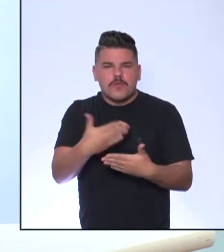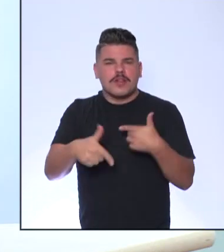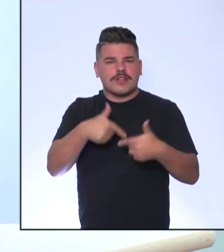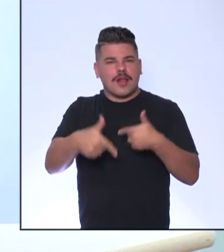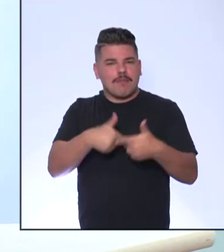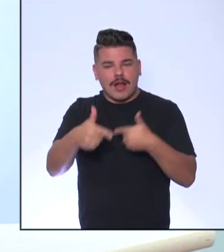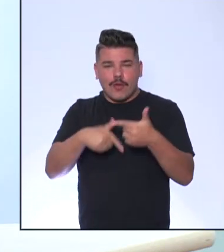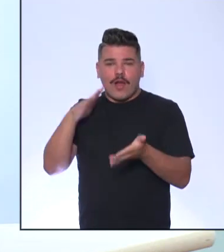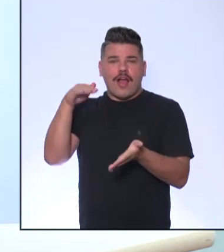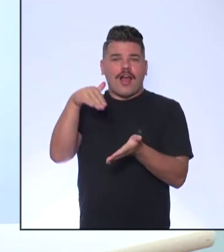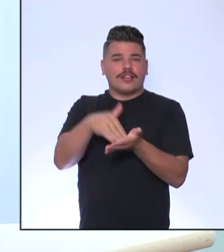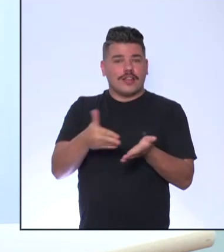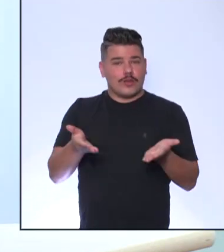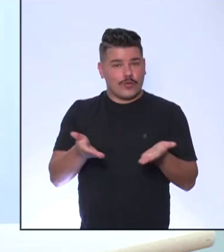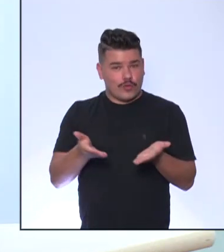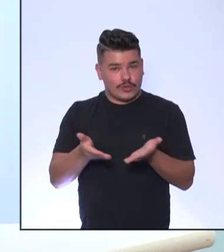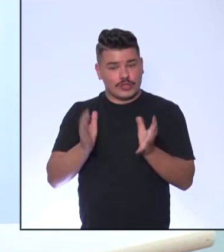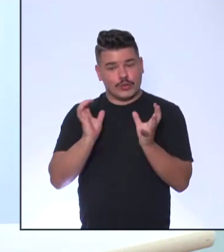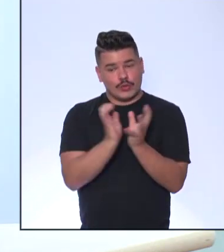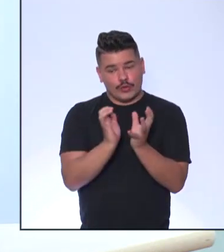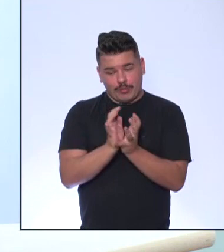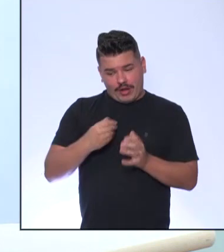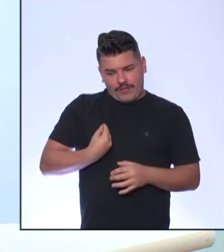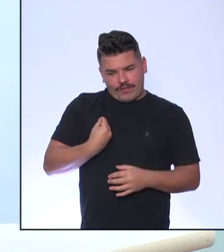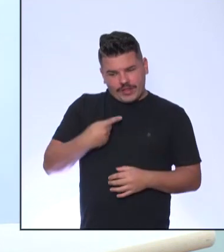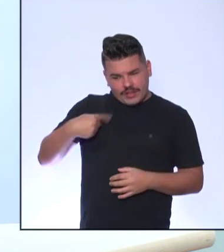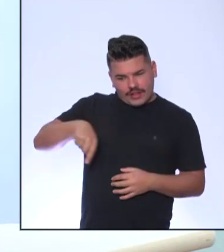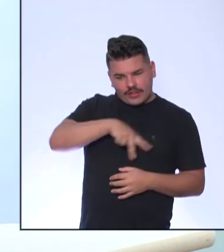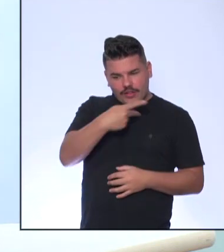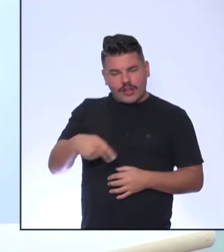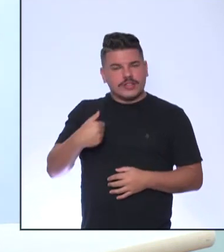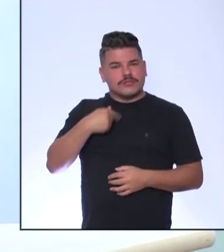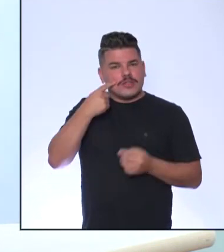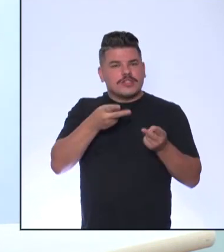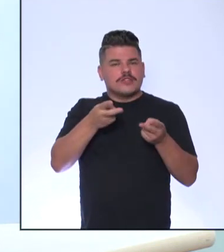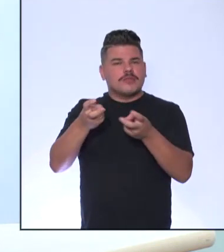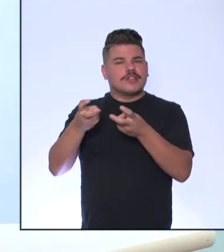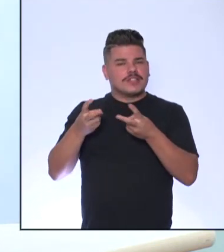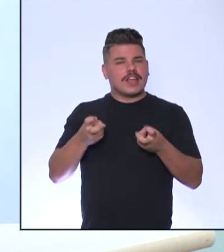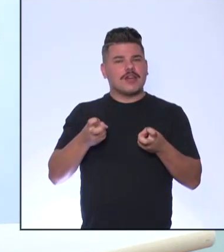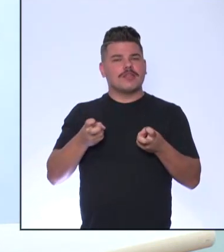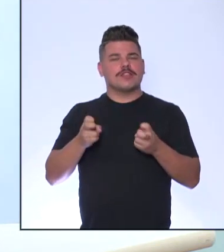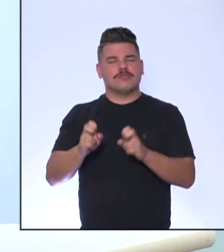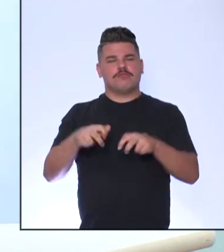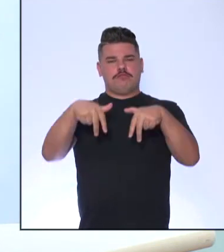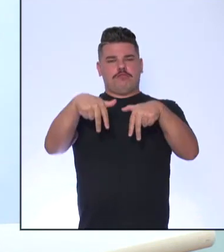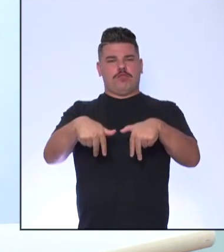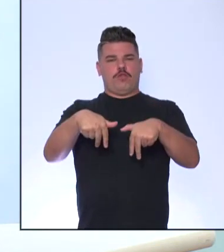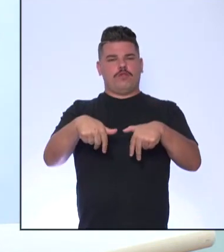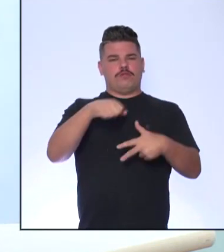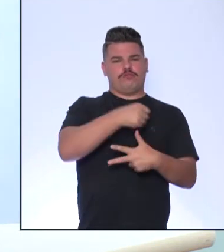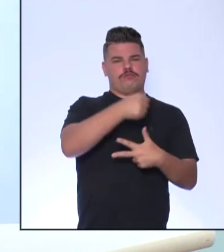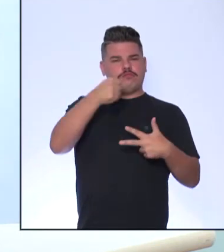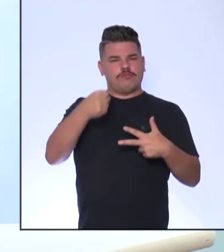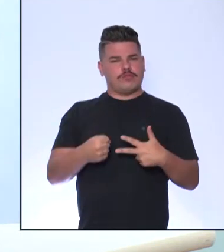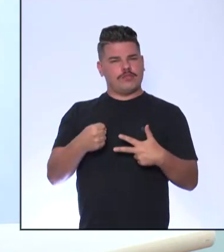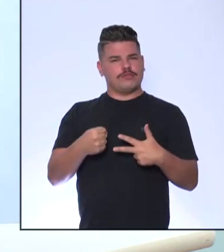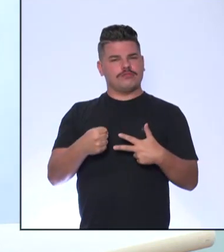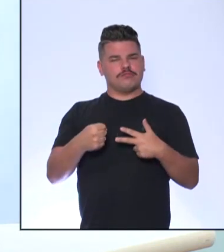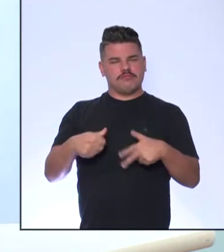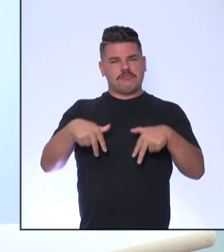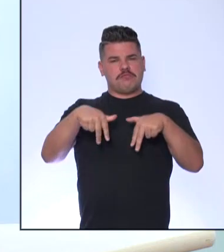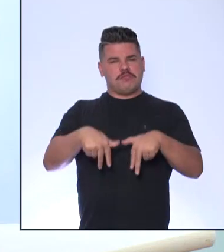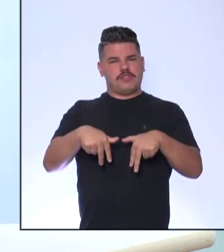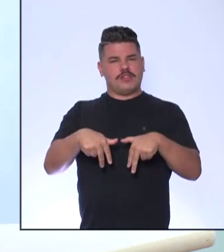ainda trabalham isso na nossa vida Quando a gente observa essa praça dos três poderes Estão presentes E que é base de